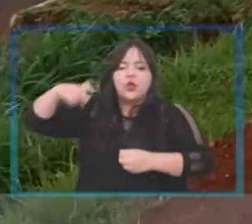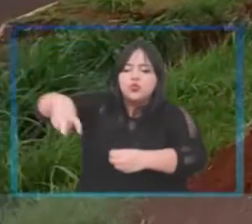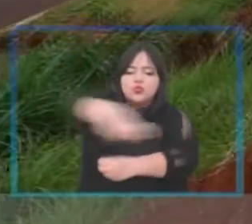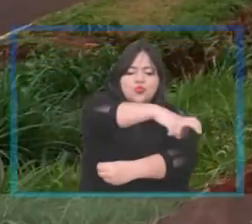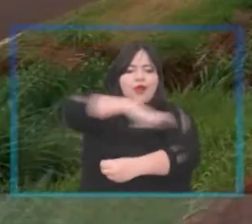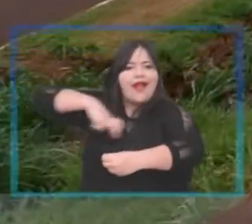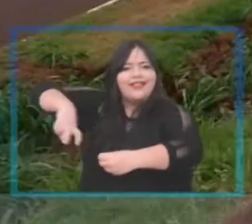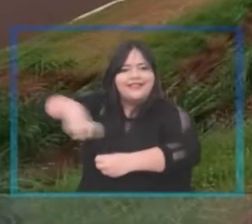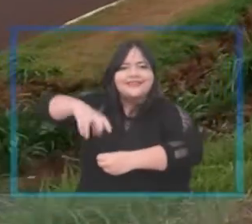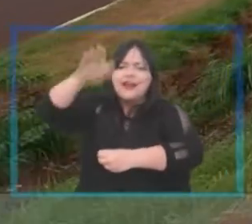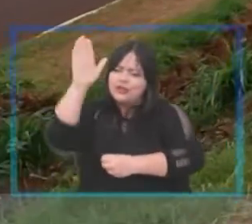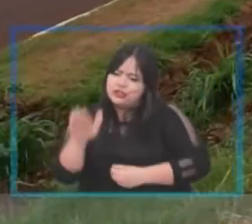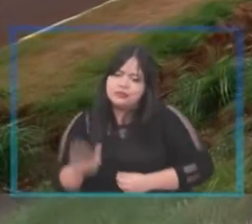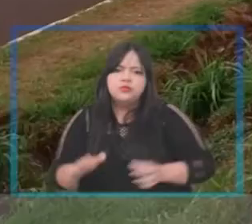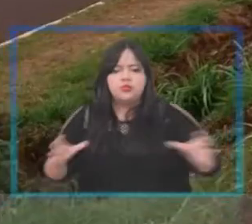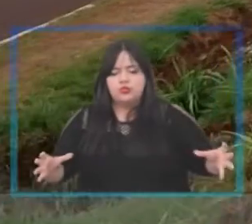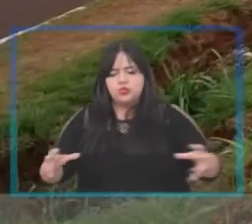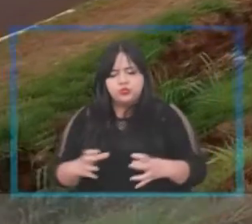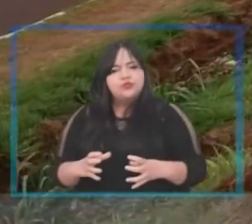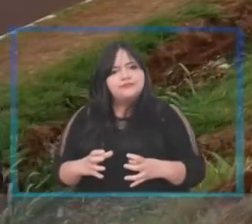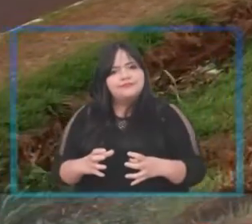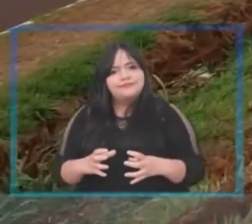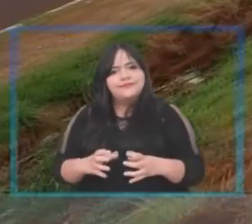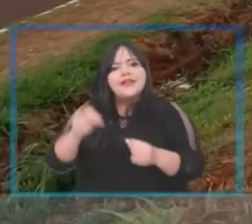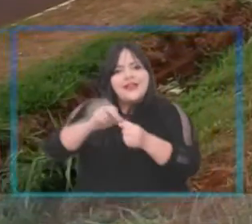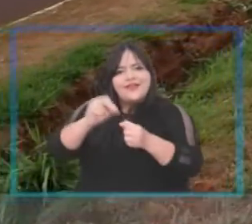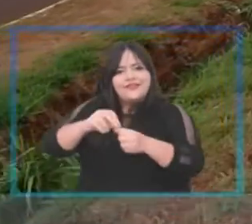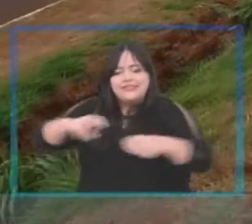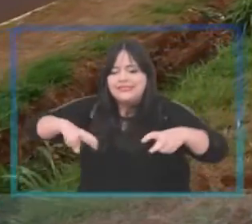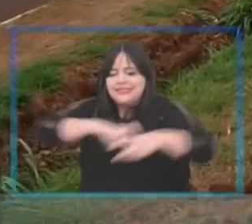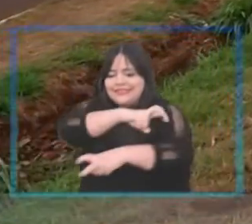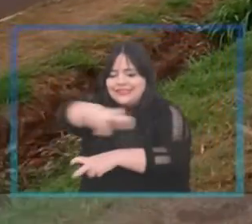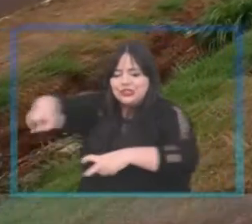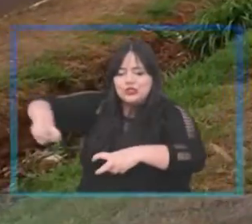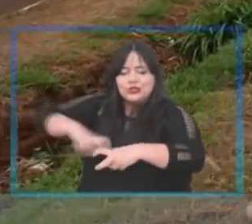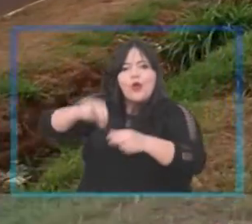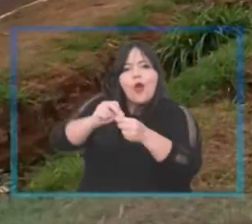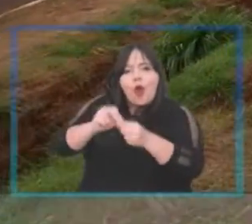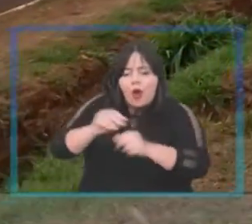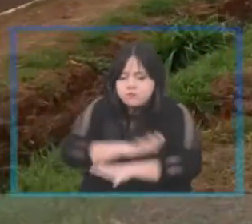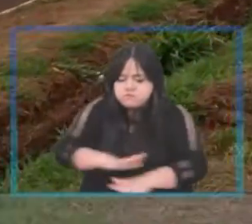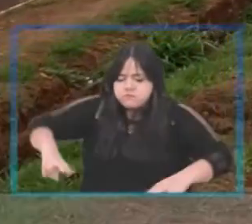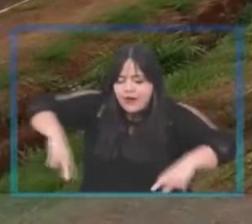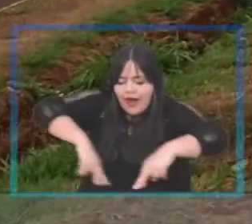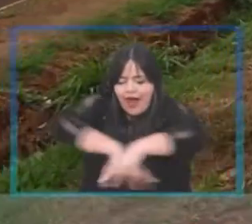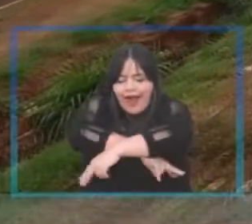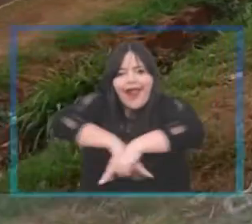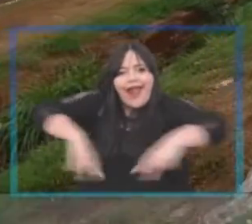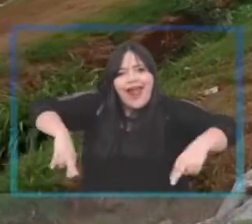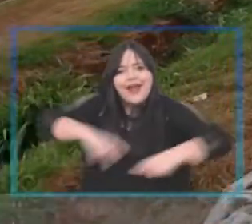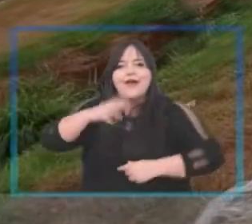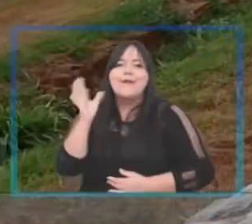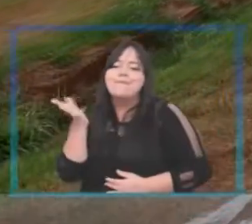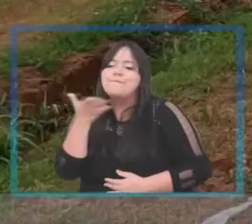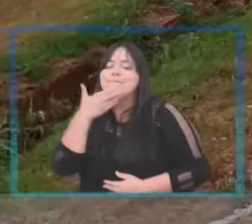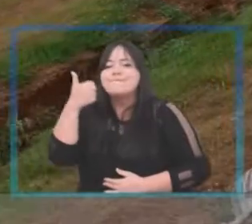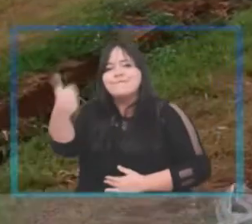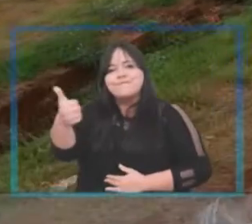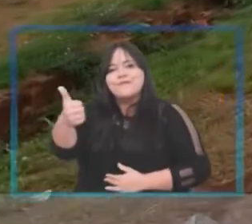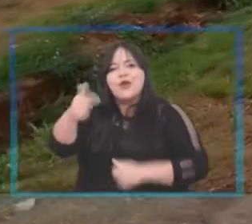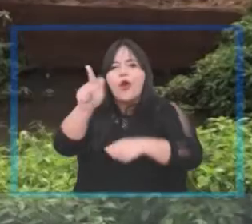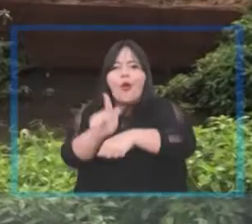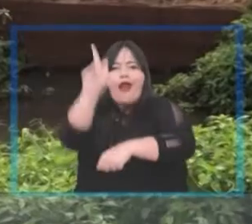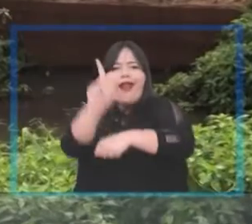canteiro central, diminuir o canteiro, fazer a ciclovia, colocar o calçamento para dar